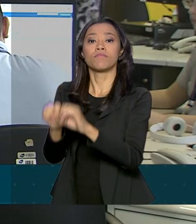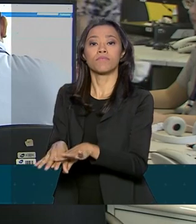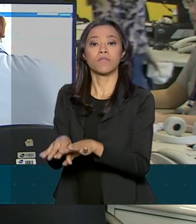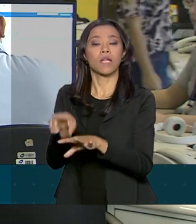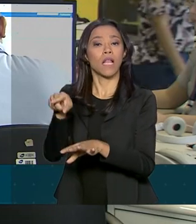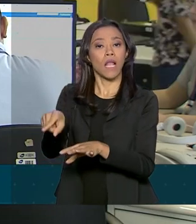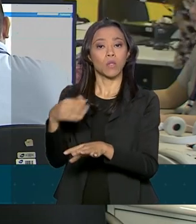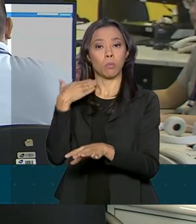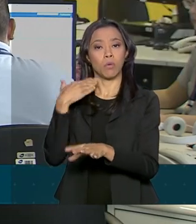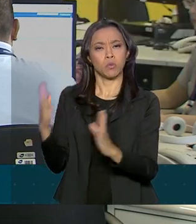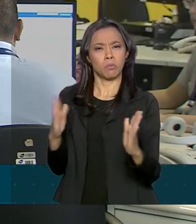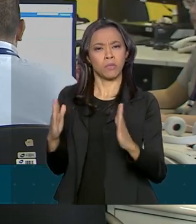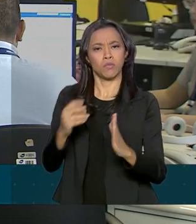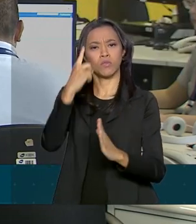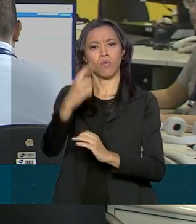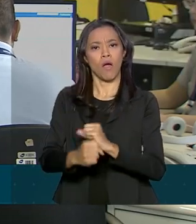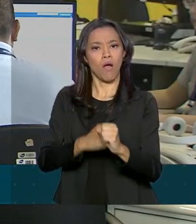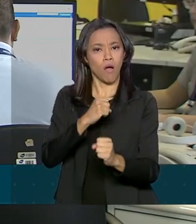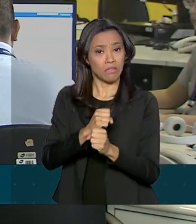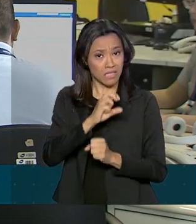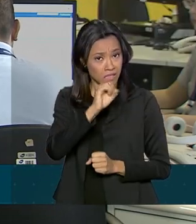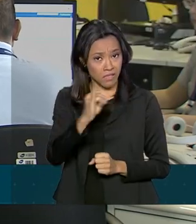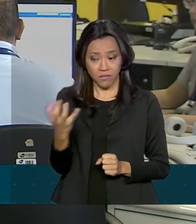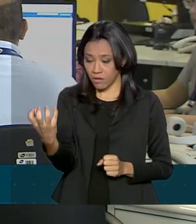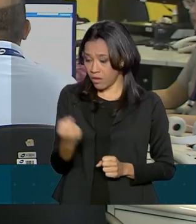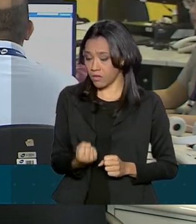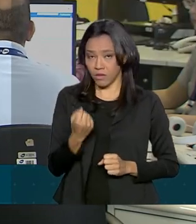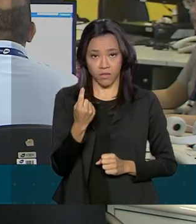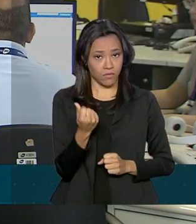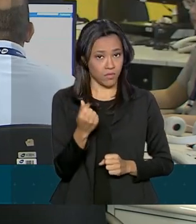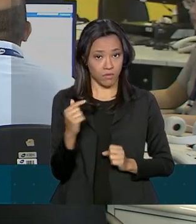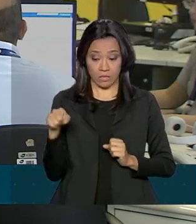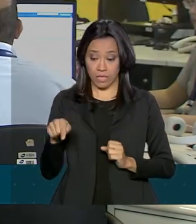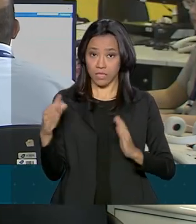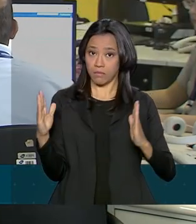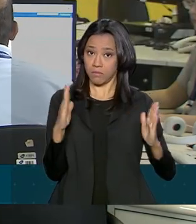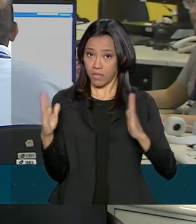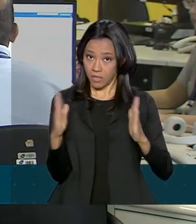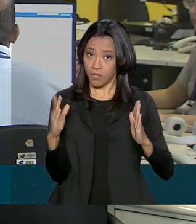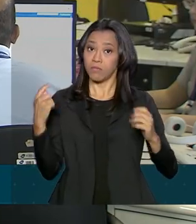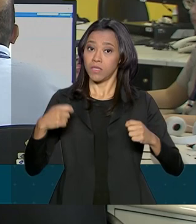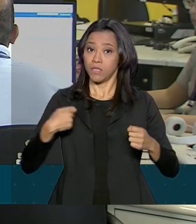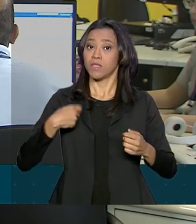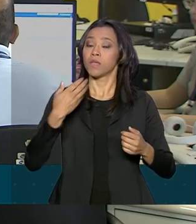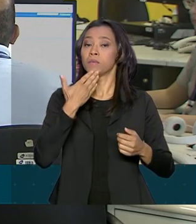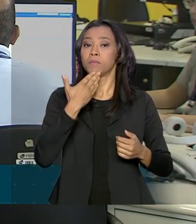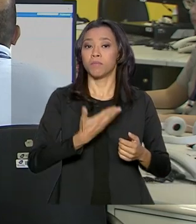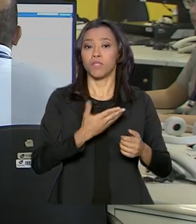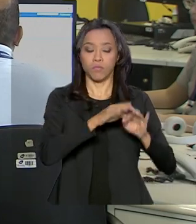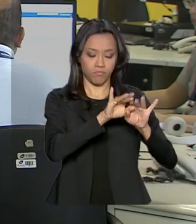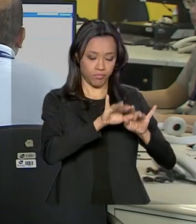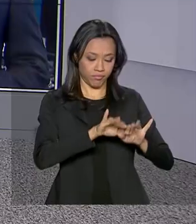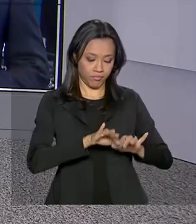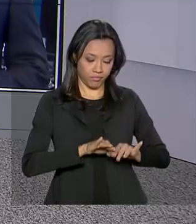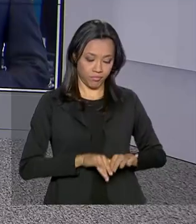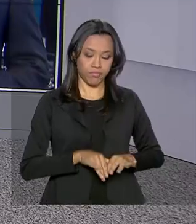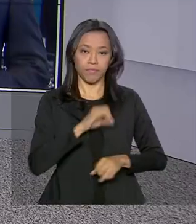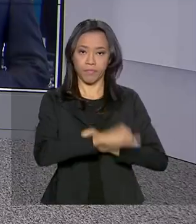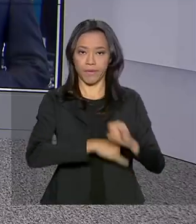um ano. Se o contribuinte não fizer o resgate nesse prazo, deverá fazer o requerimento pela internet. Mara.